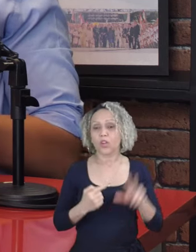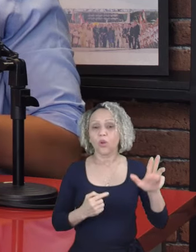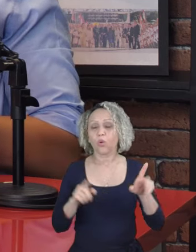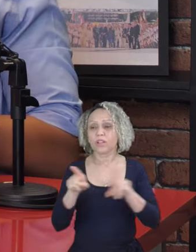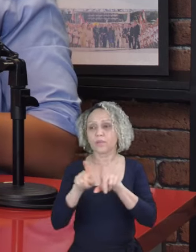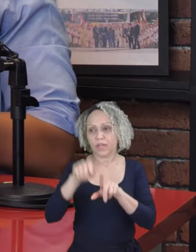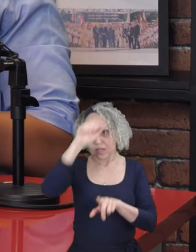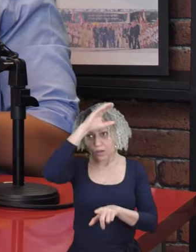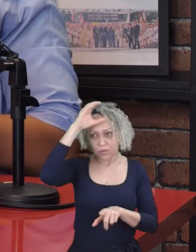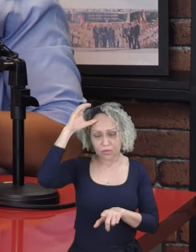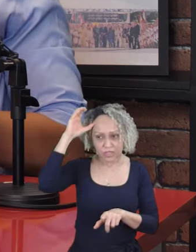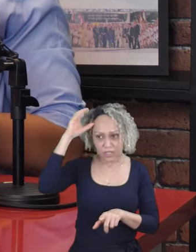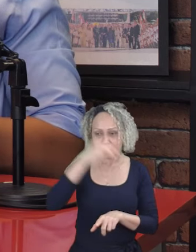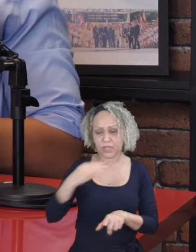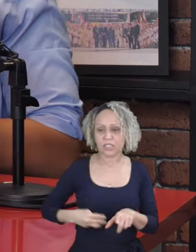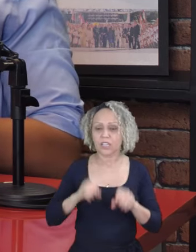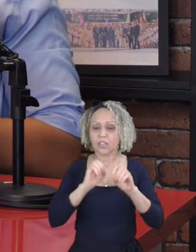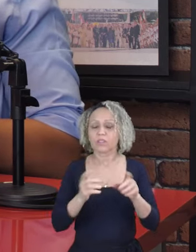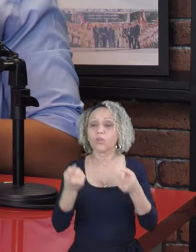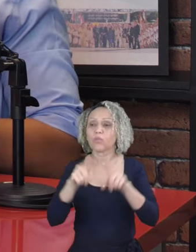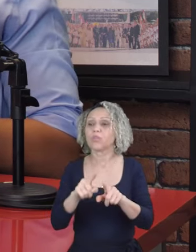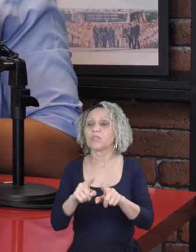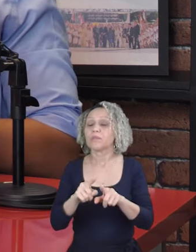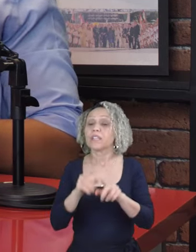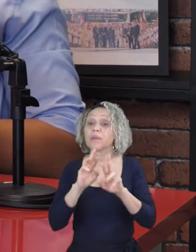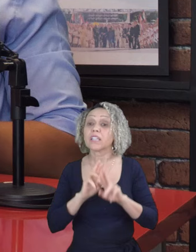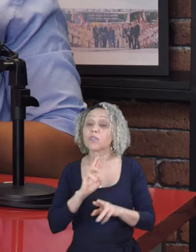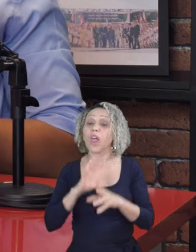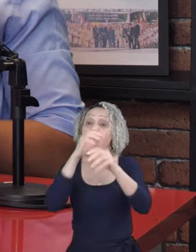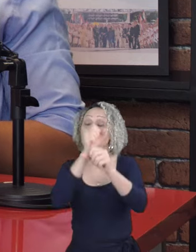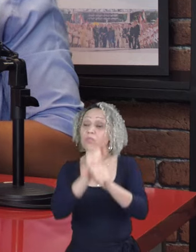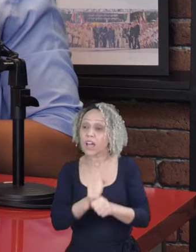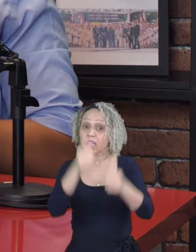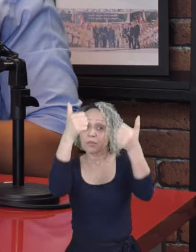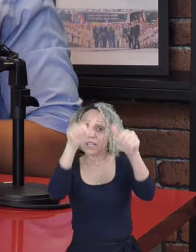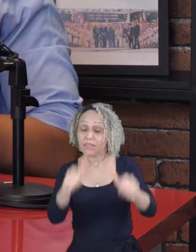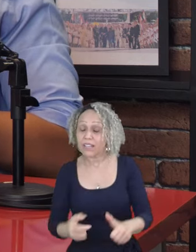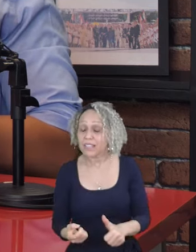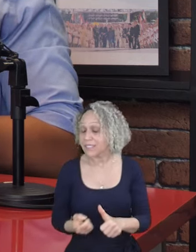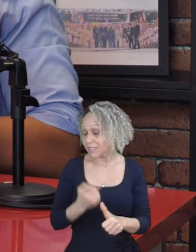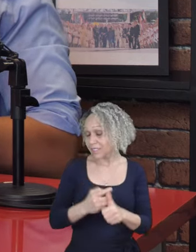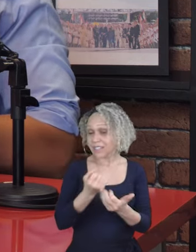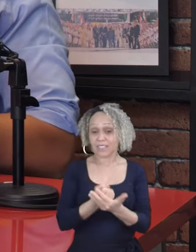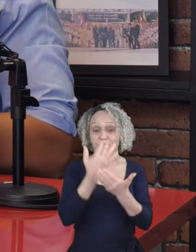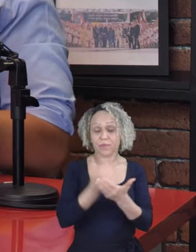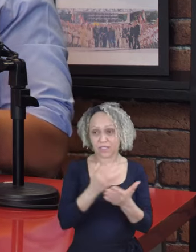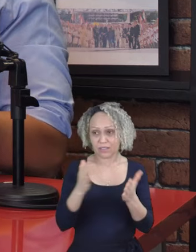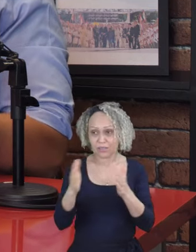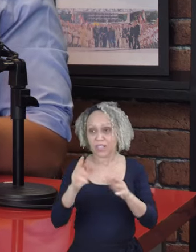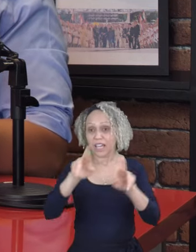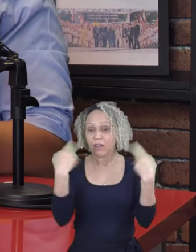o ministro da Educação, Camilo Santana, participaram da divulgação dos resultados da primeira avaliação censitária de alfabetização